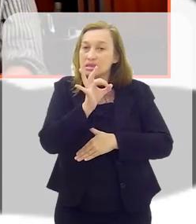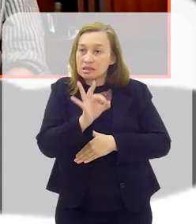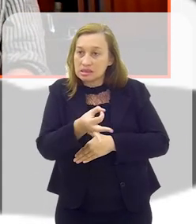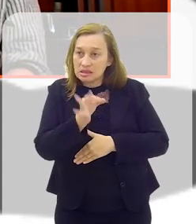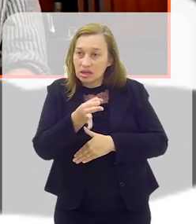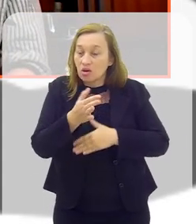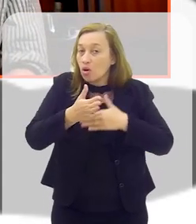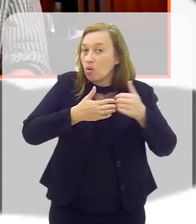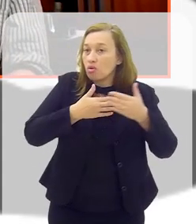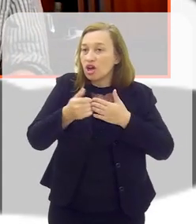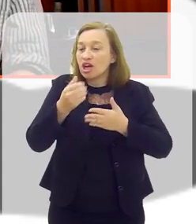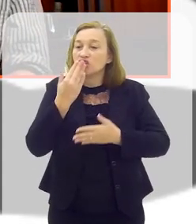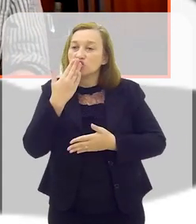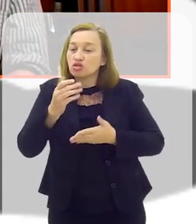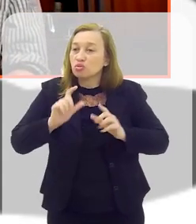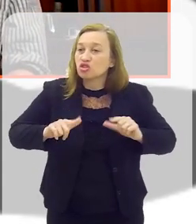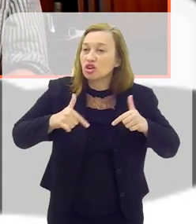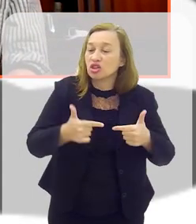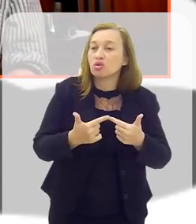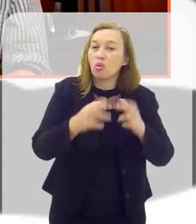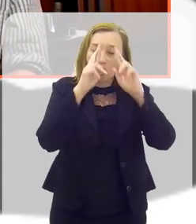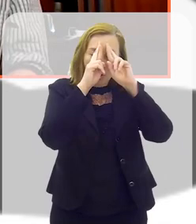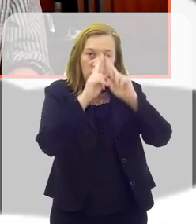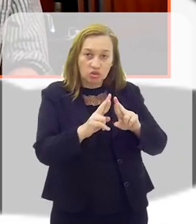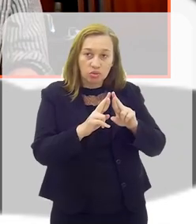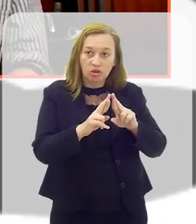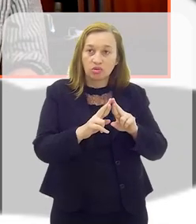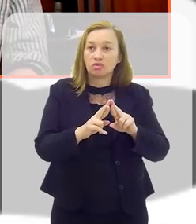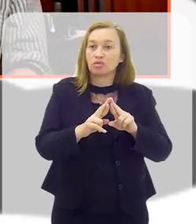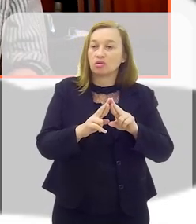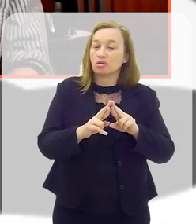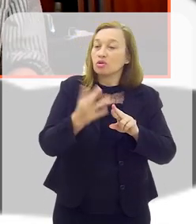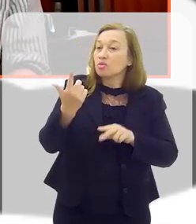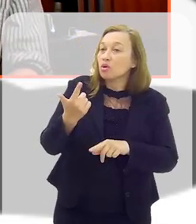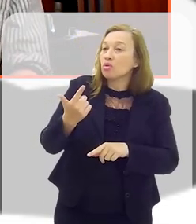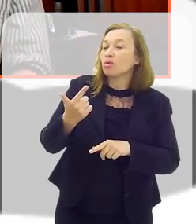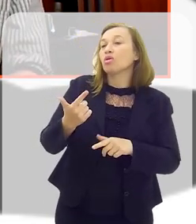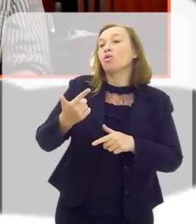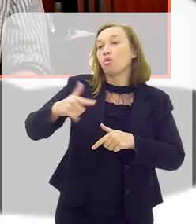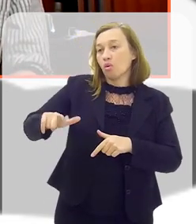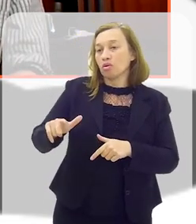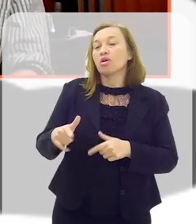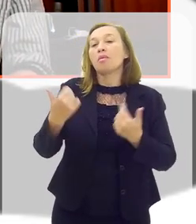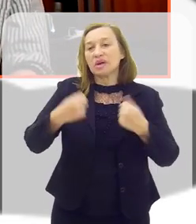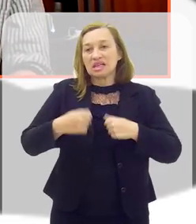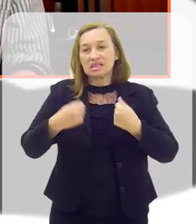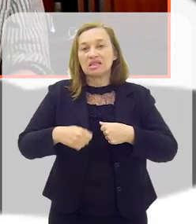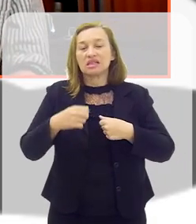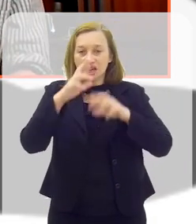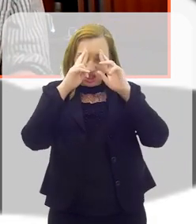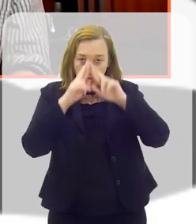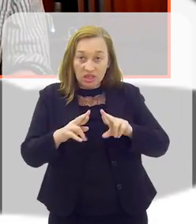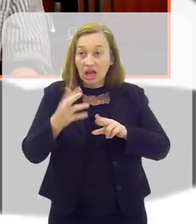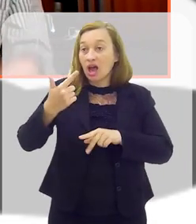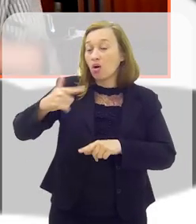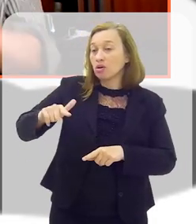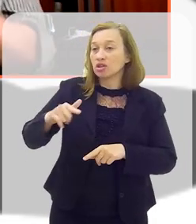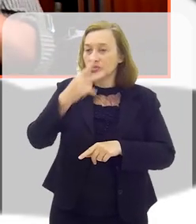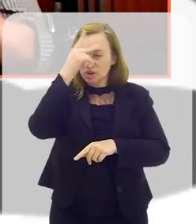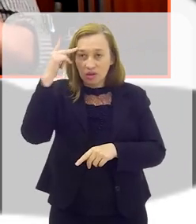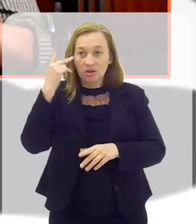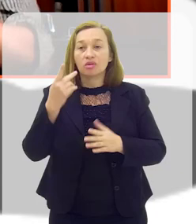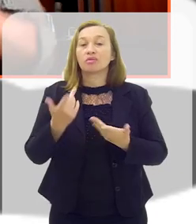efetivamente qualquer tipo de ação, é esse respeito pelo outro. A gente precisa saber respeitar as outras pessoas.